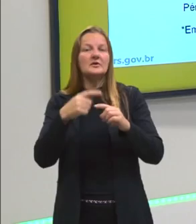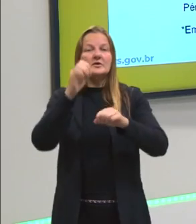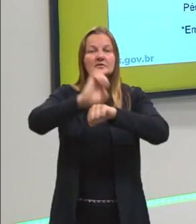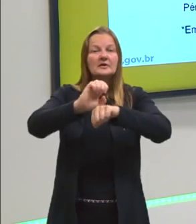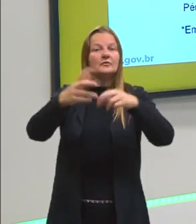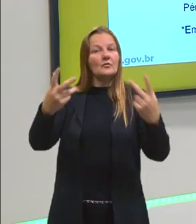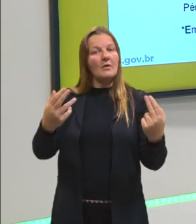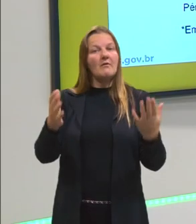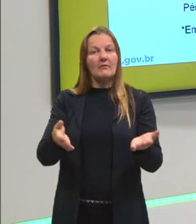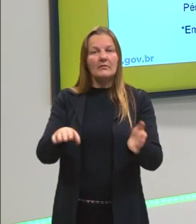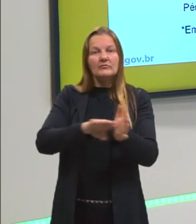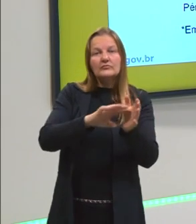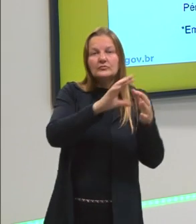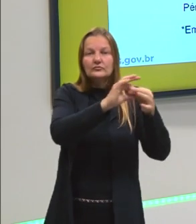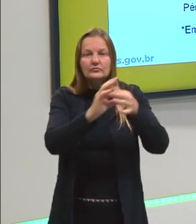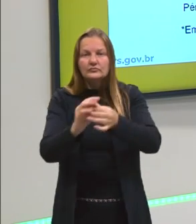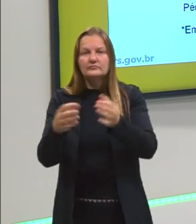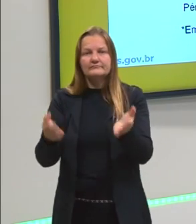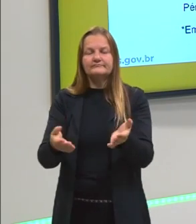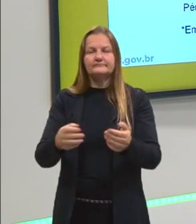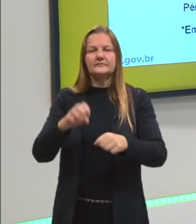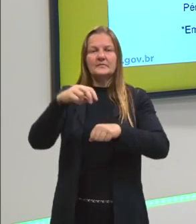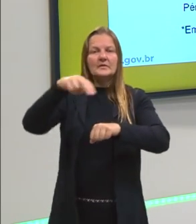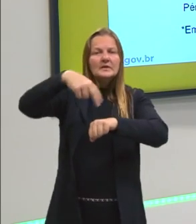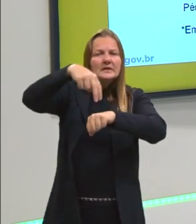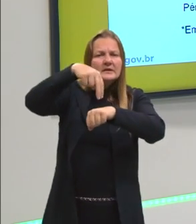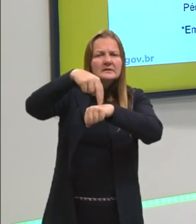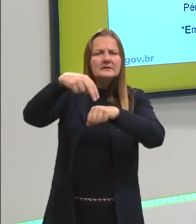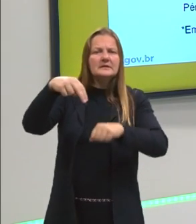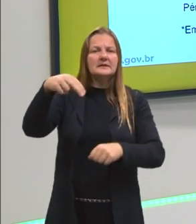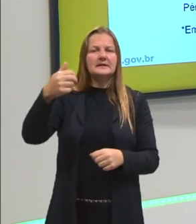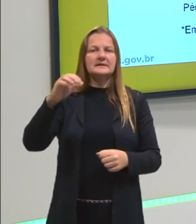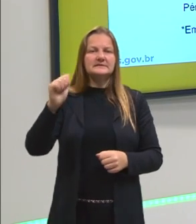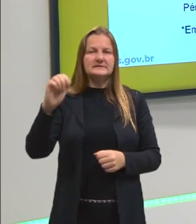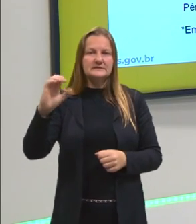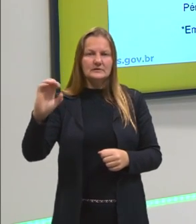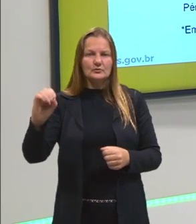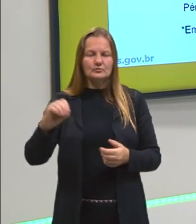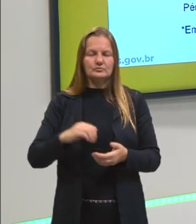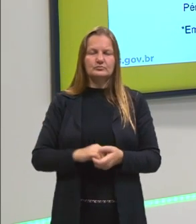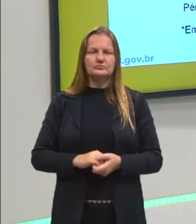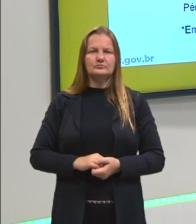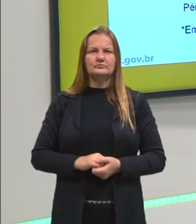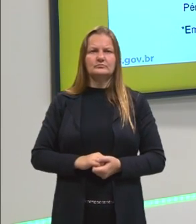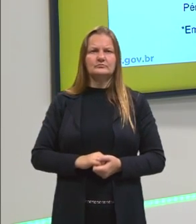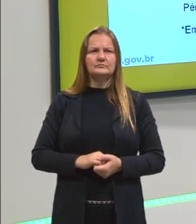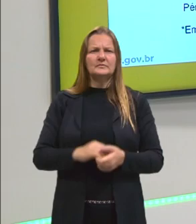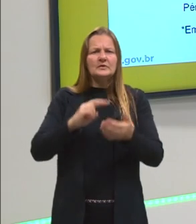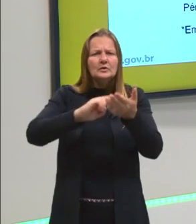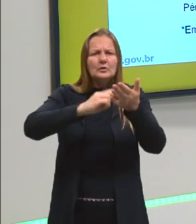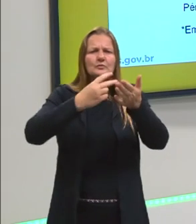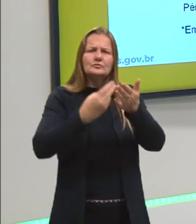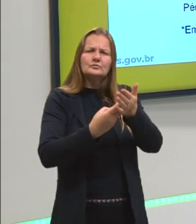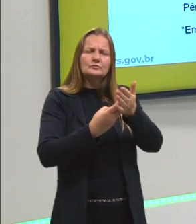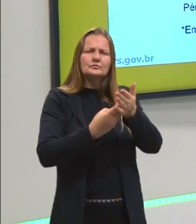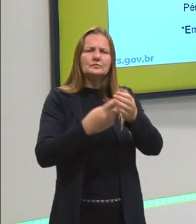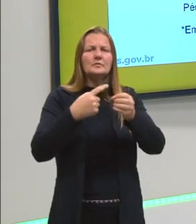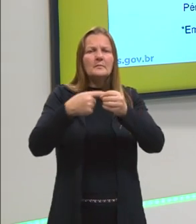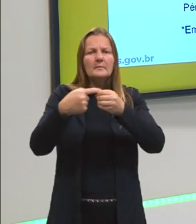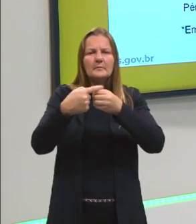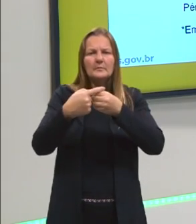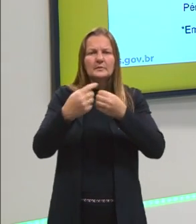aí, que é o Estado nacional moderno, o Estado-nação. É isso que nós temos aqui hoje, que seria uma tradução do polis e os civitas.